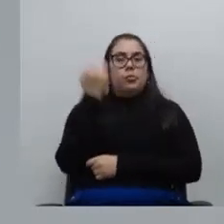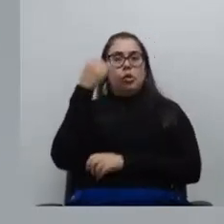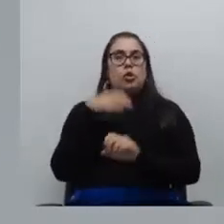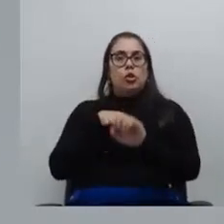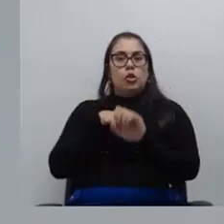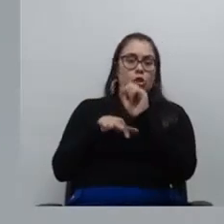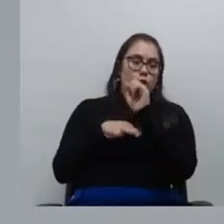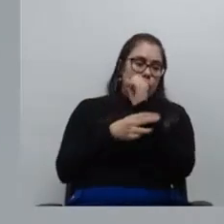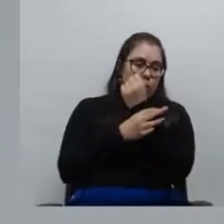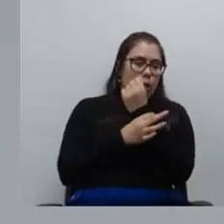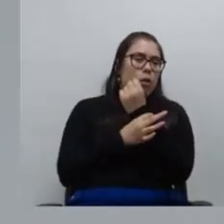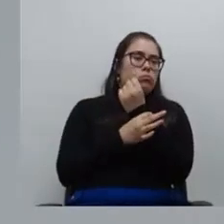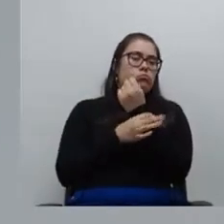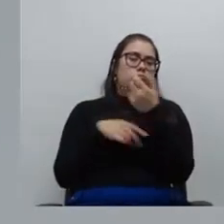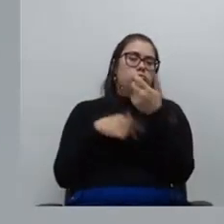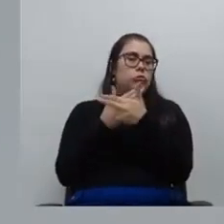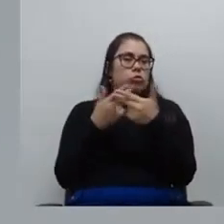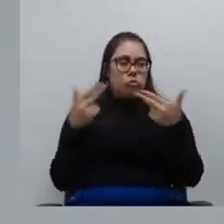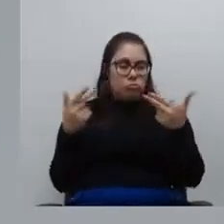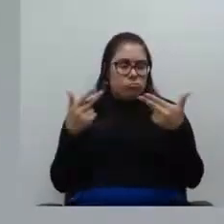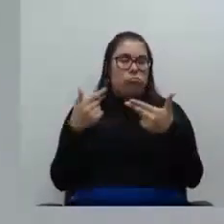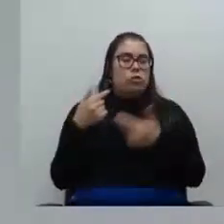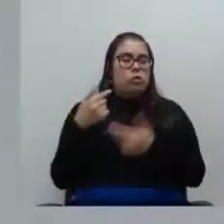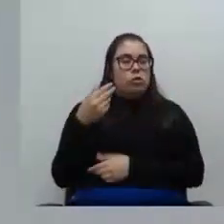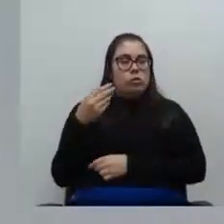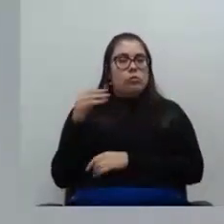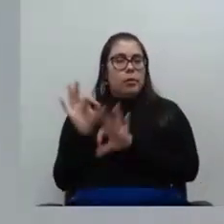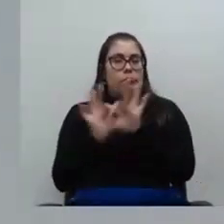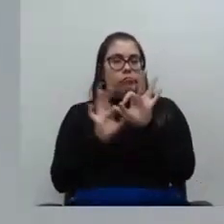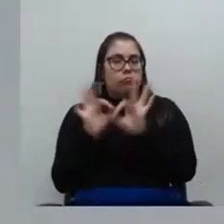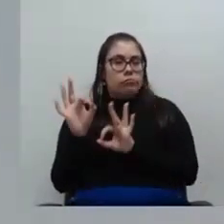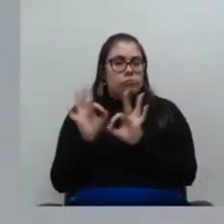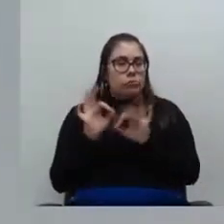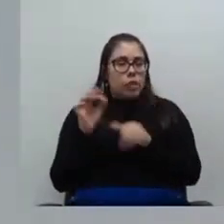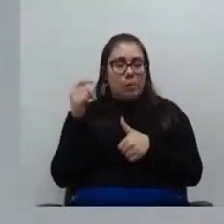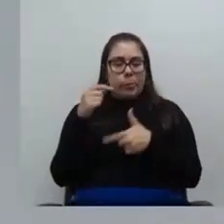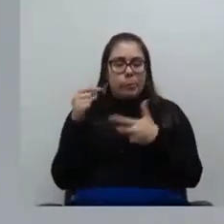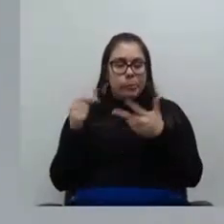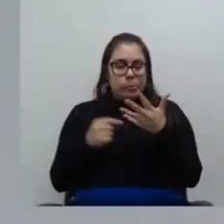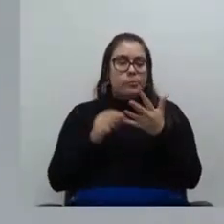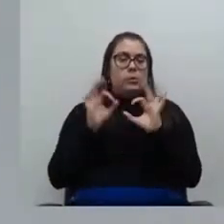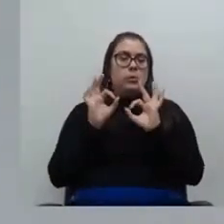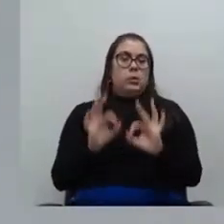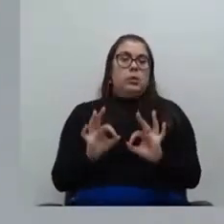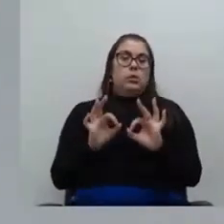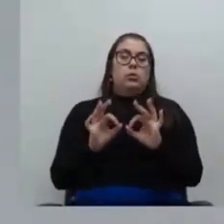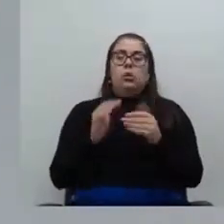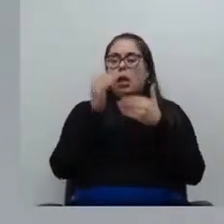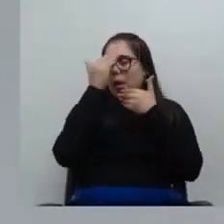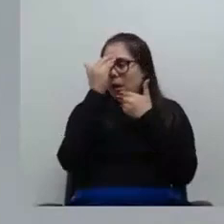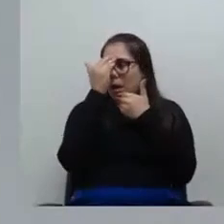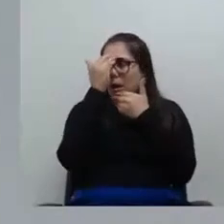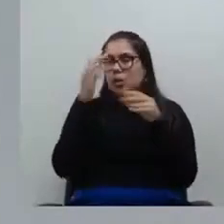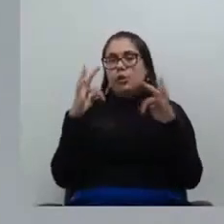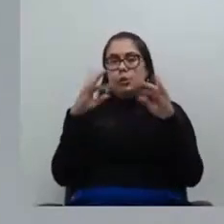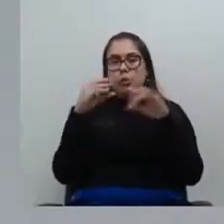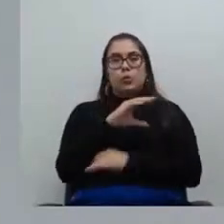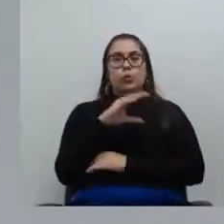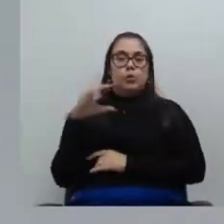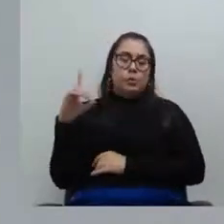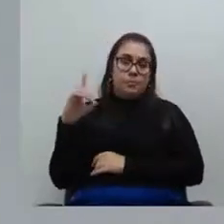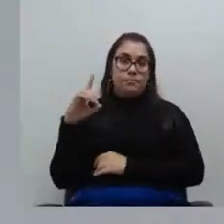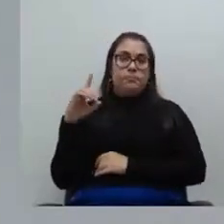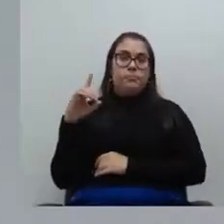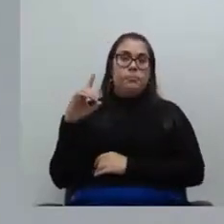segurança como já tínhamos conversado e vamos dar os andamentos possíveis que já estão sendo feitos. Agradecer então a todas e a todos os coordenadores que